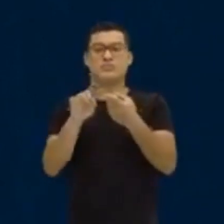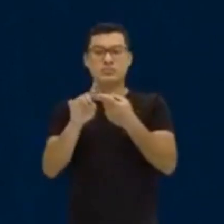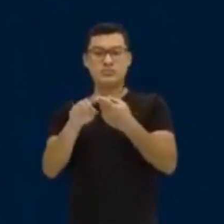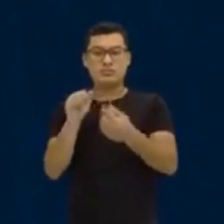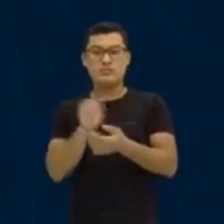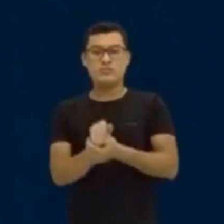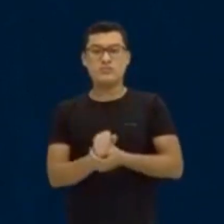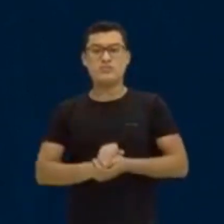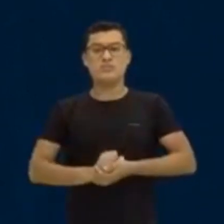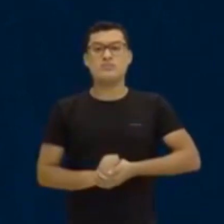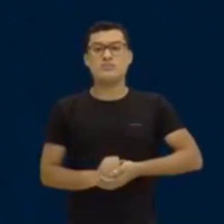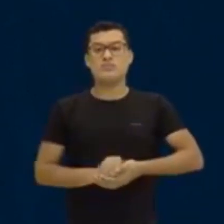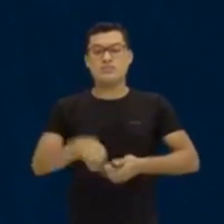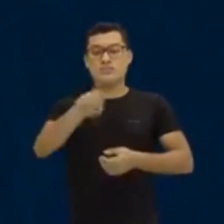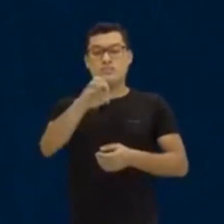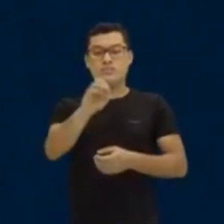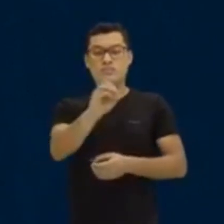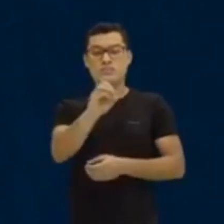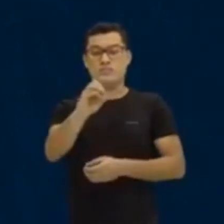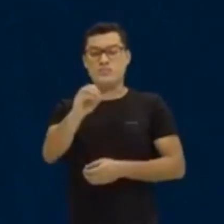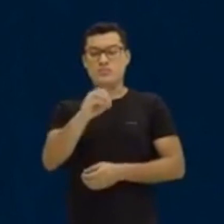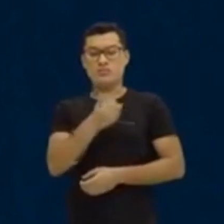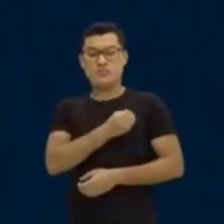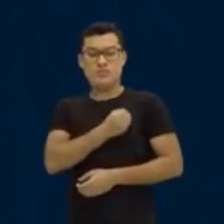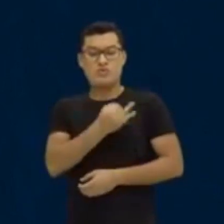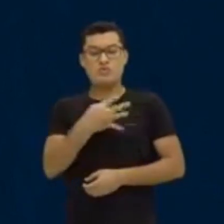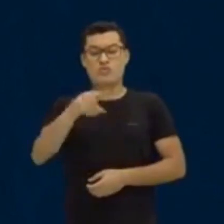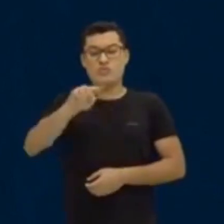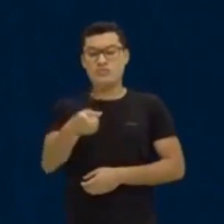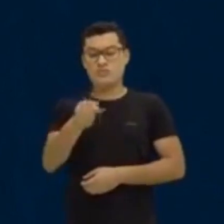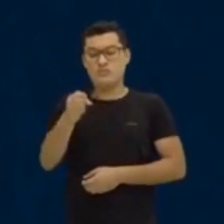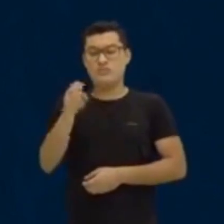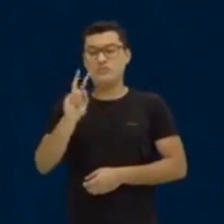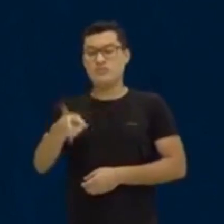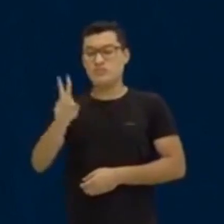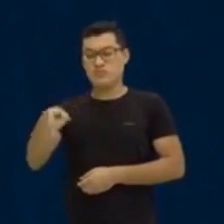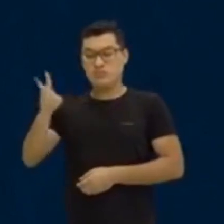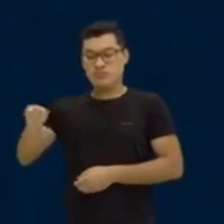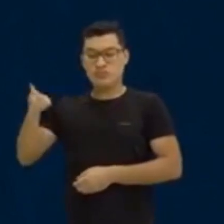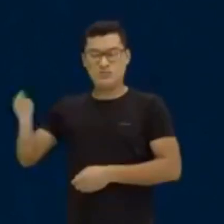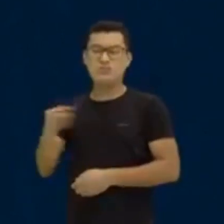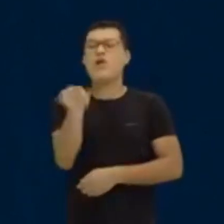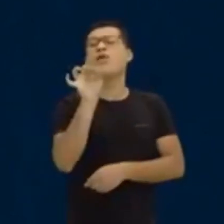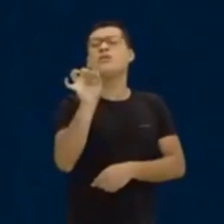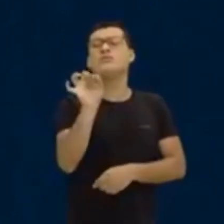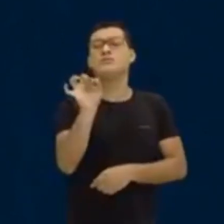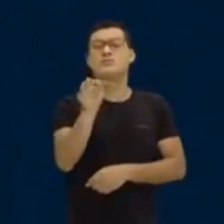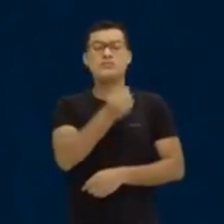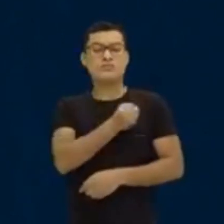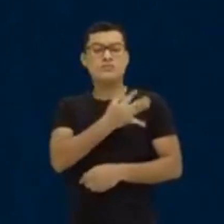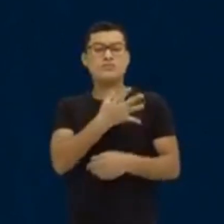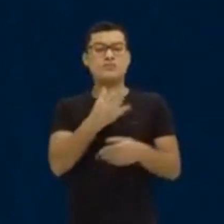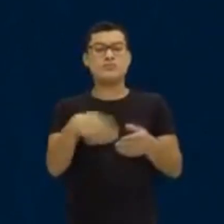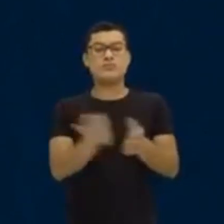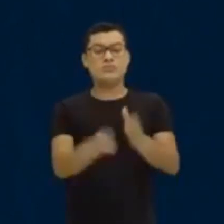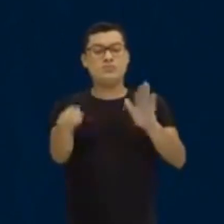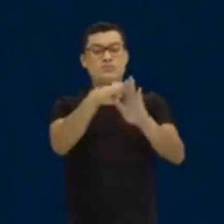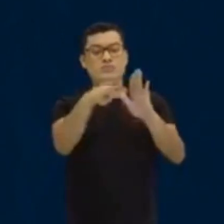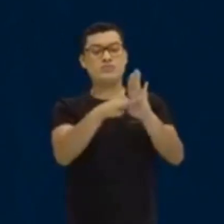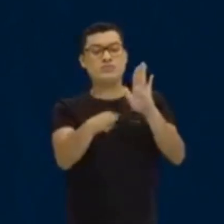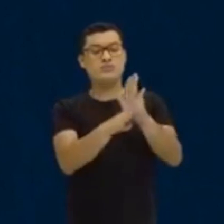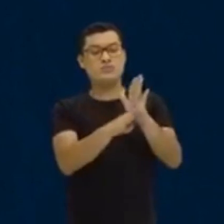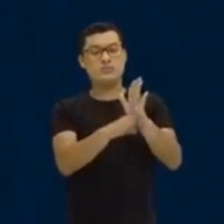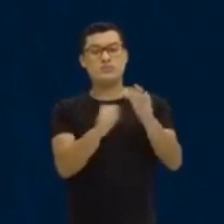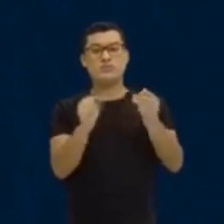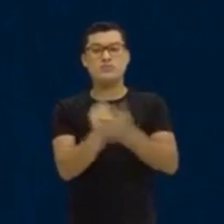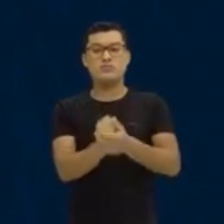dízimas periódicas, que a gente vai comentar um pouquinho mais sobre elas, tá? Que seriam essas aqui, que eu vou destacar de verde, ó. Dízima